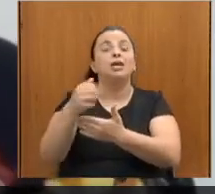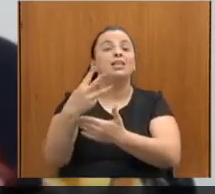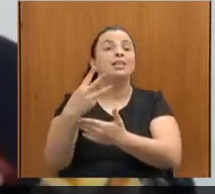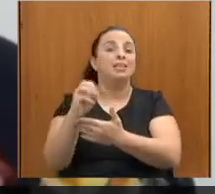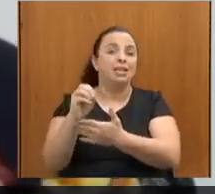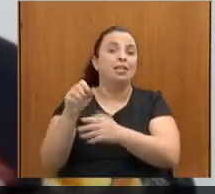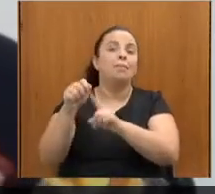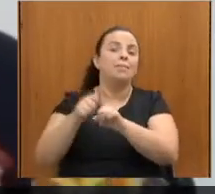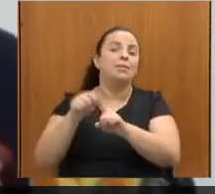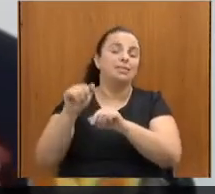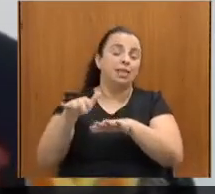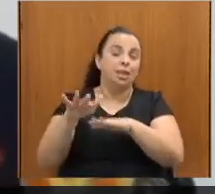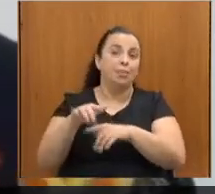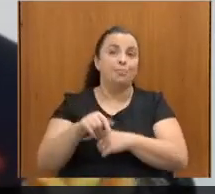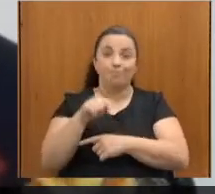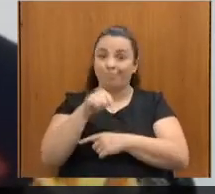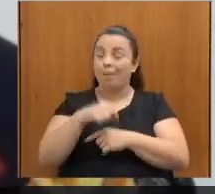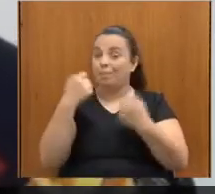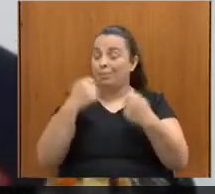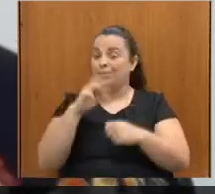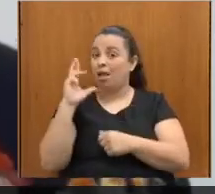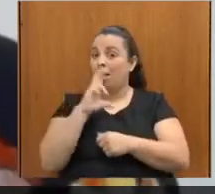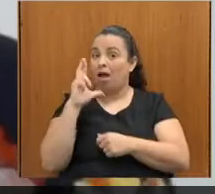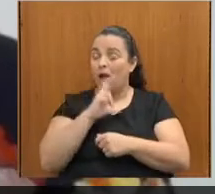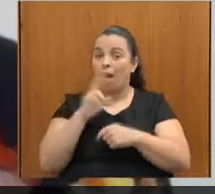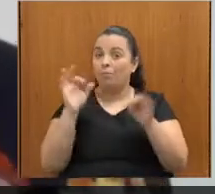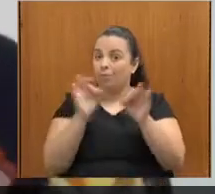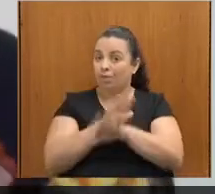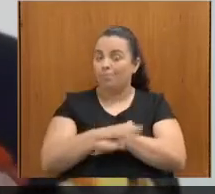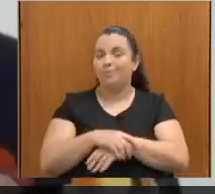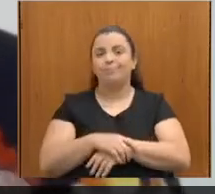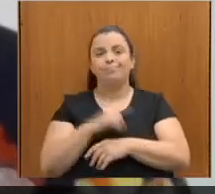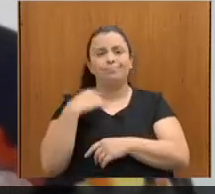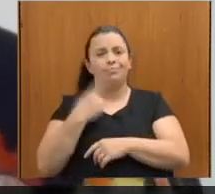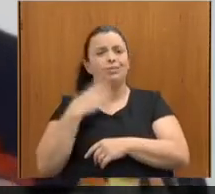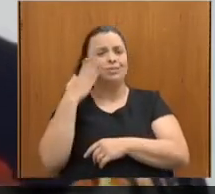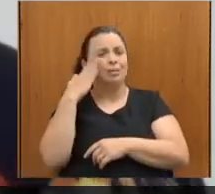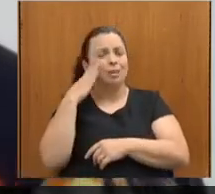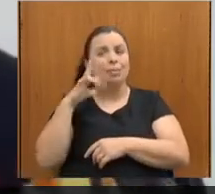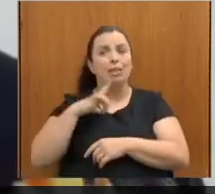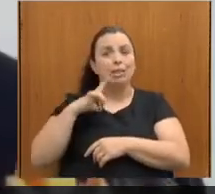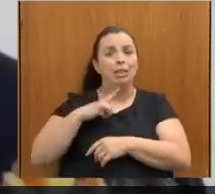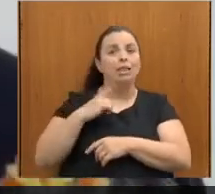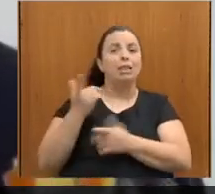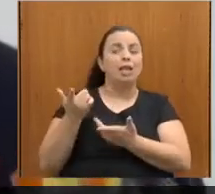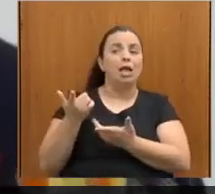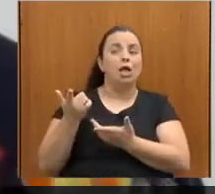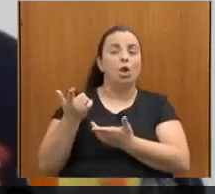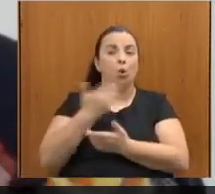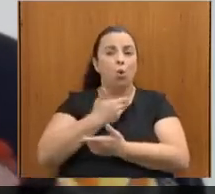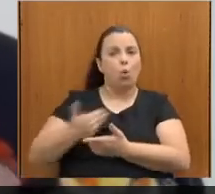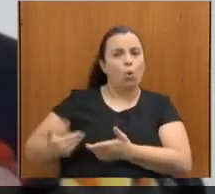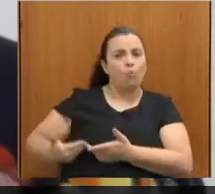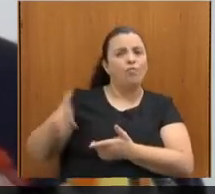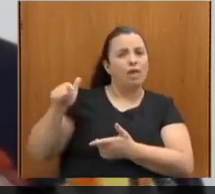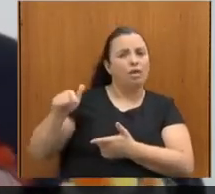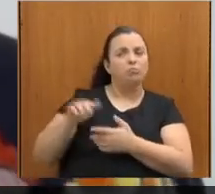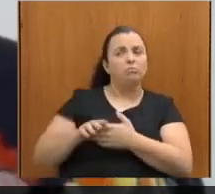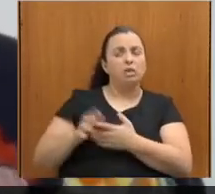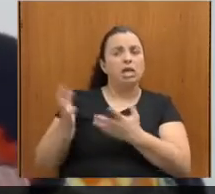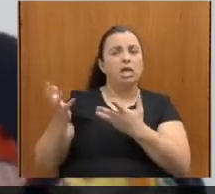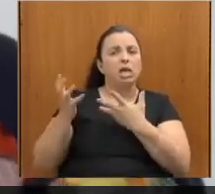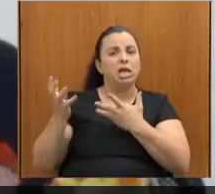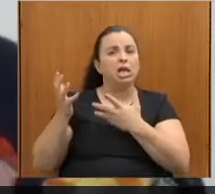urgente aí. Por quê? Nós sabemos que existem umas partes do governo que querem manter essa avaliação